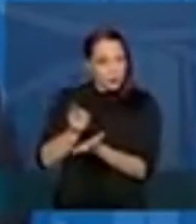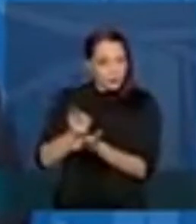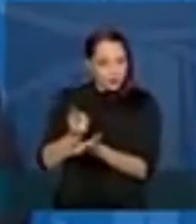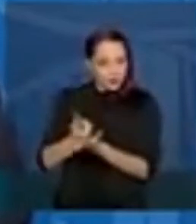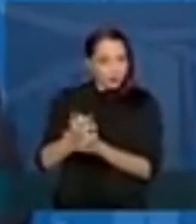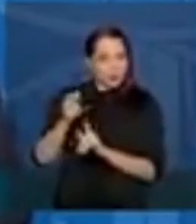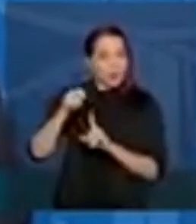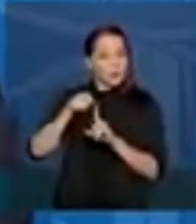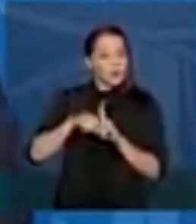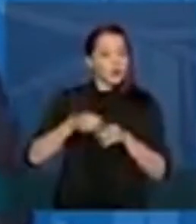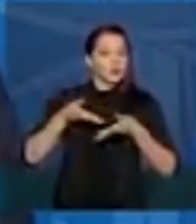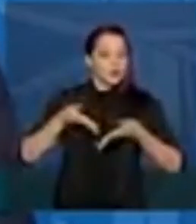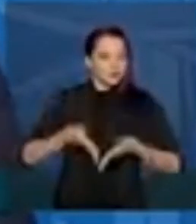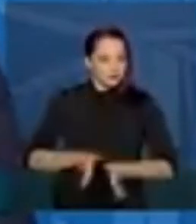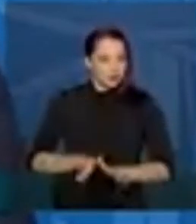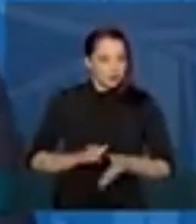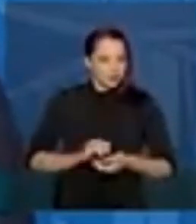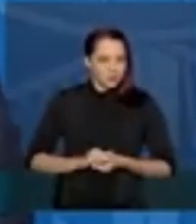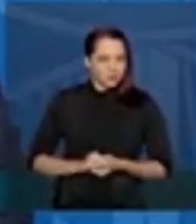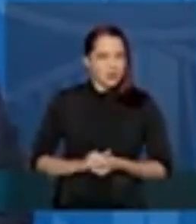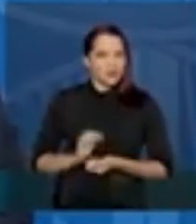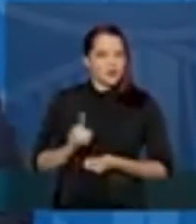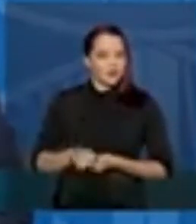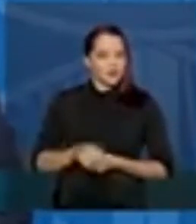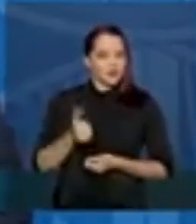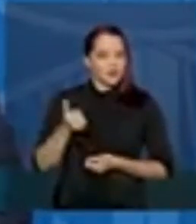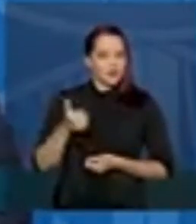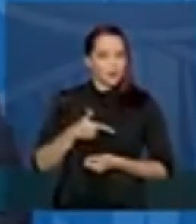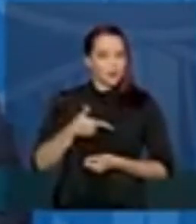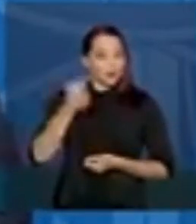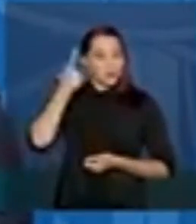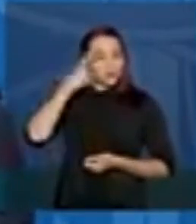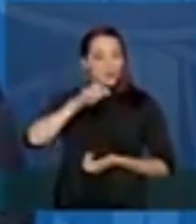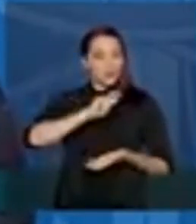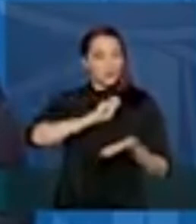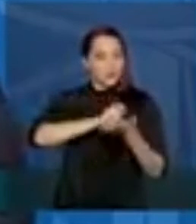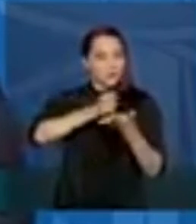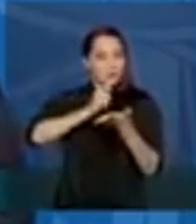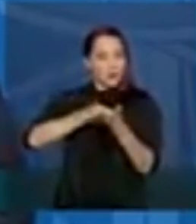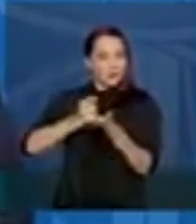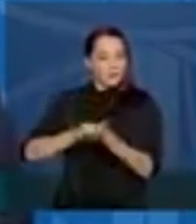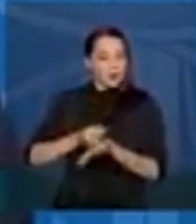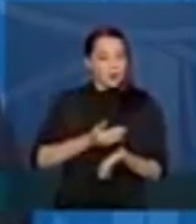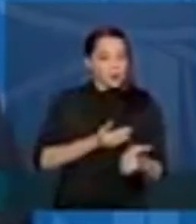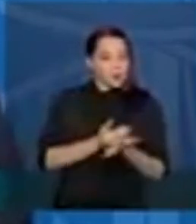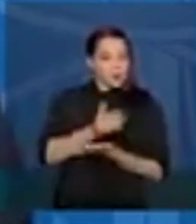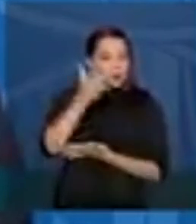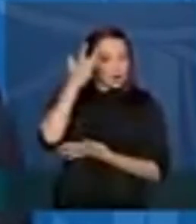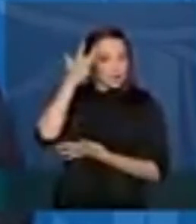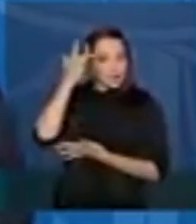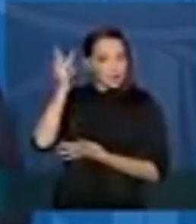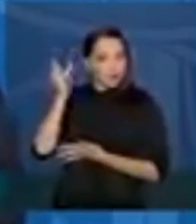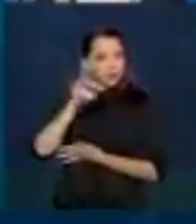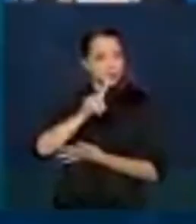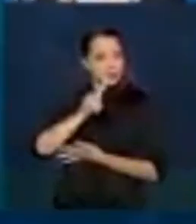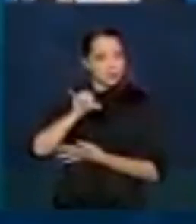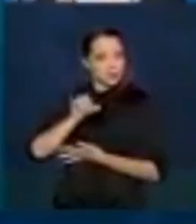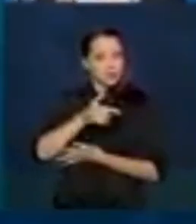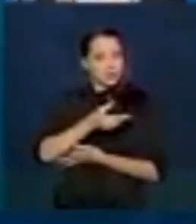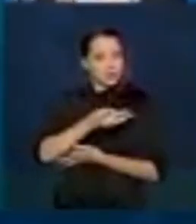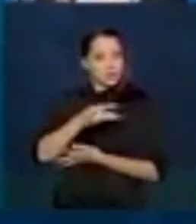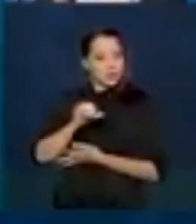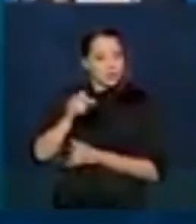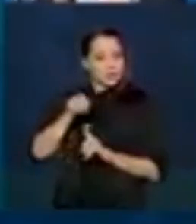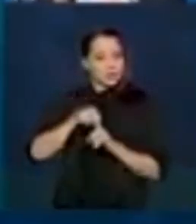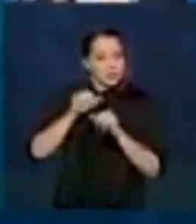mês de nascimento. Então, são 12 dias de pagamento começando amanhã, no dia 30 de